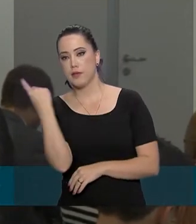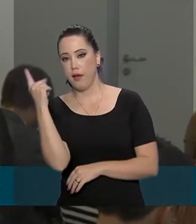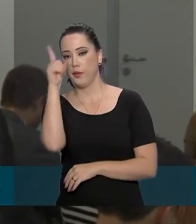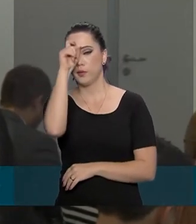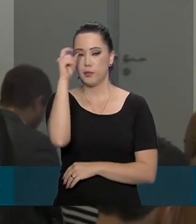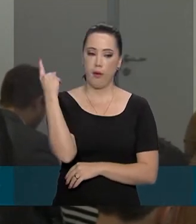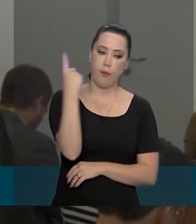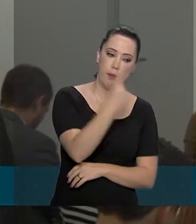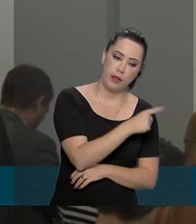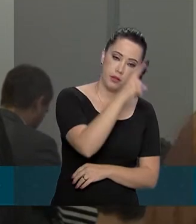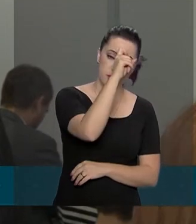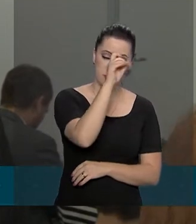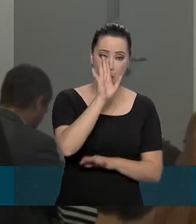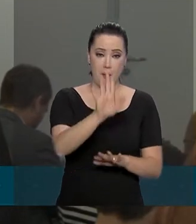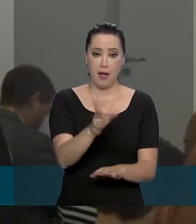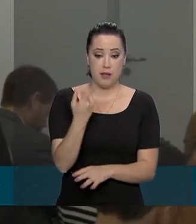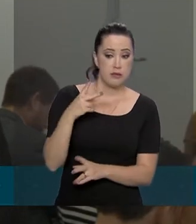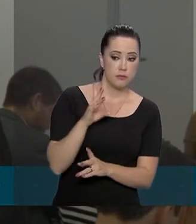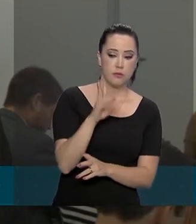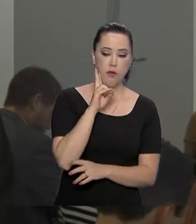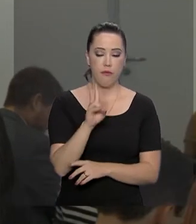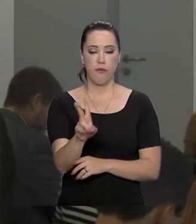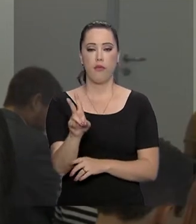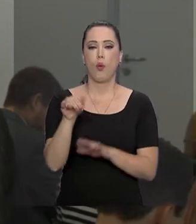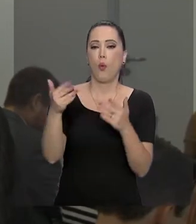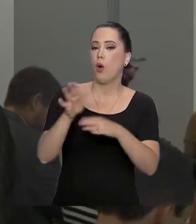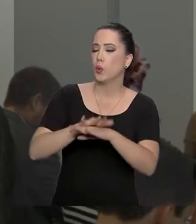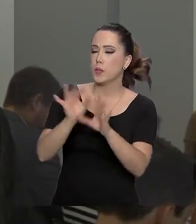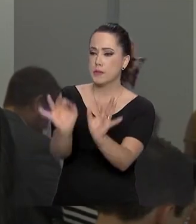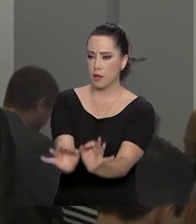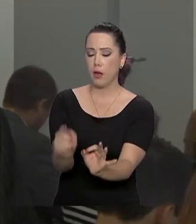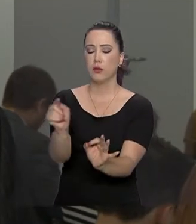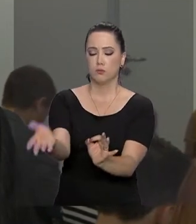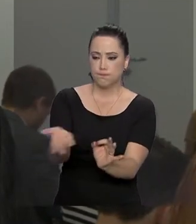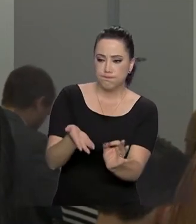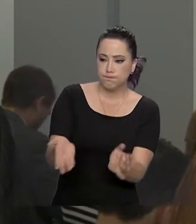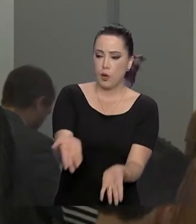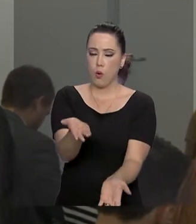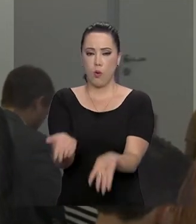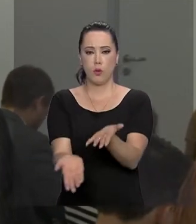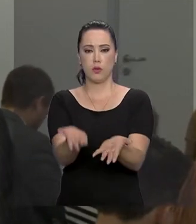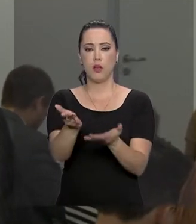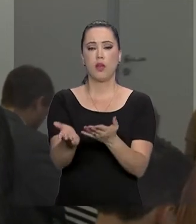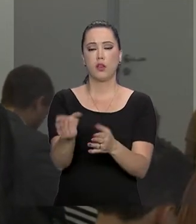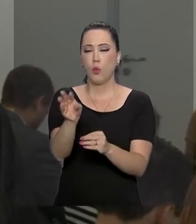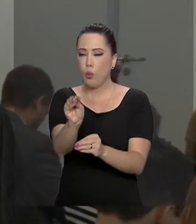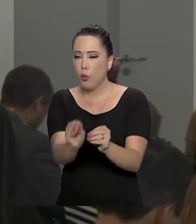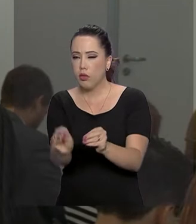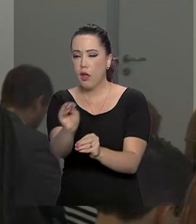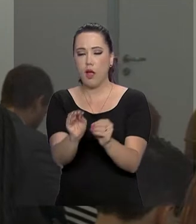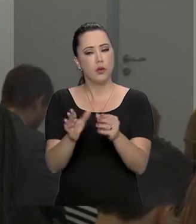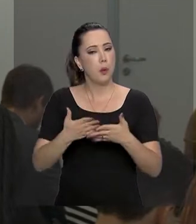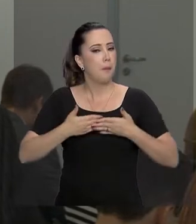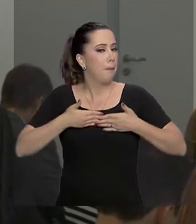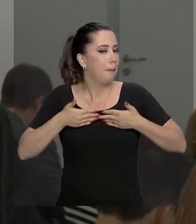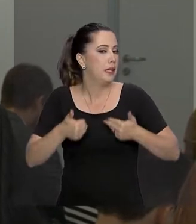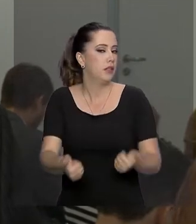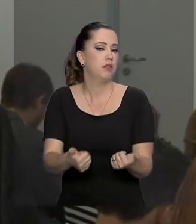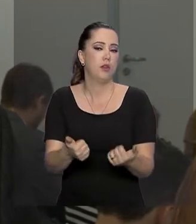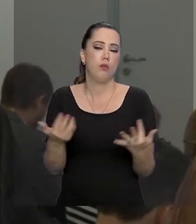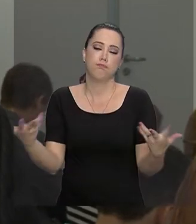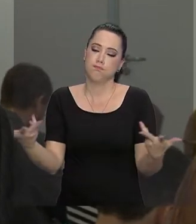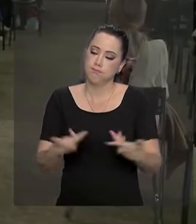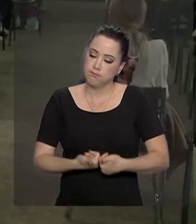tivessem tido um diagnóstico precoce e preciso, poderiam, sim, ter direito a uma terapia cada vez mais eficaz